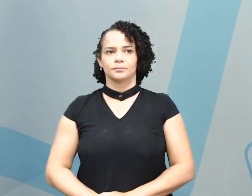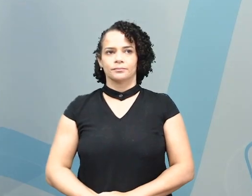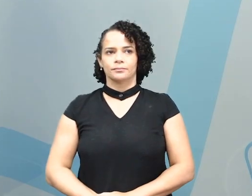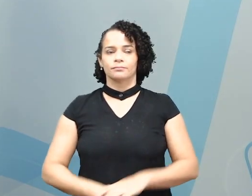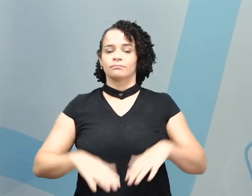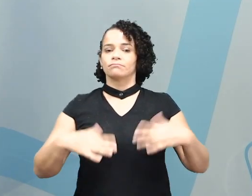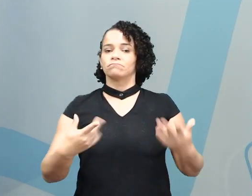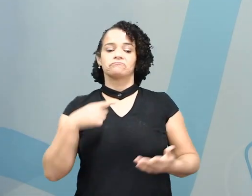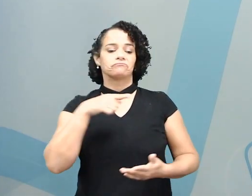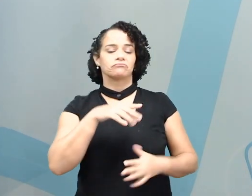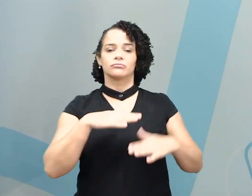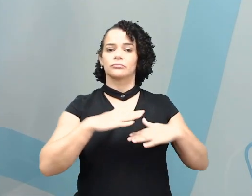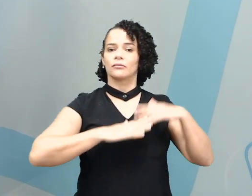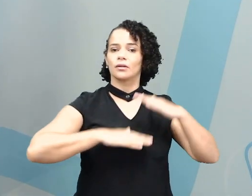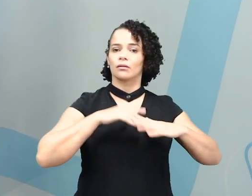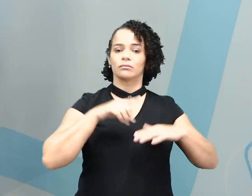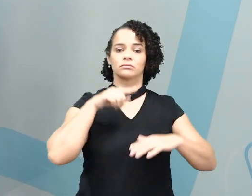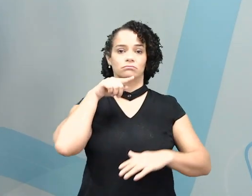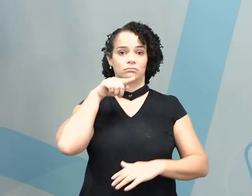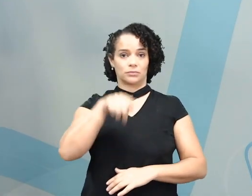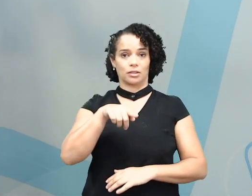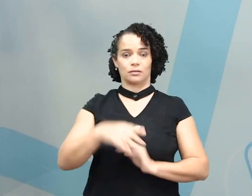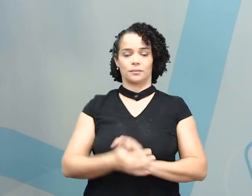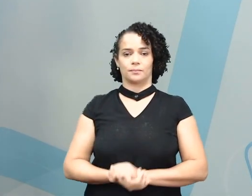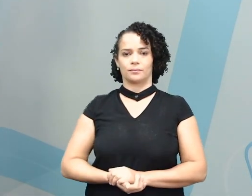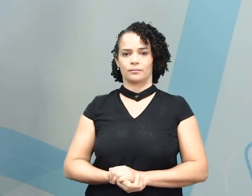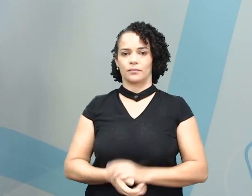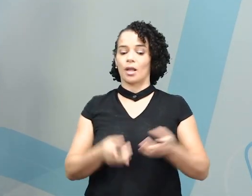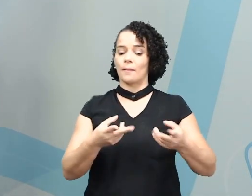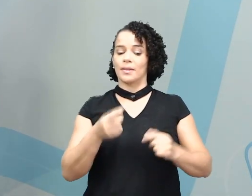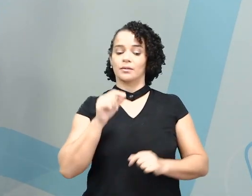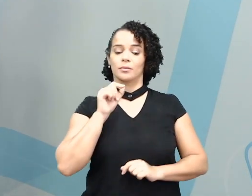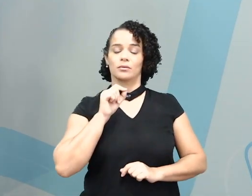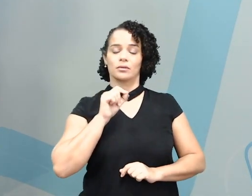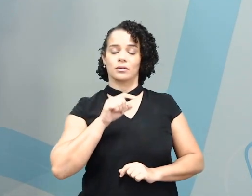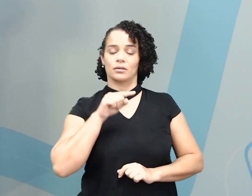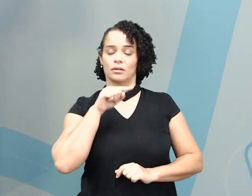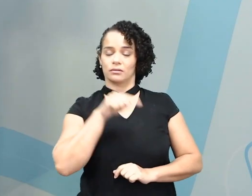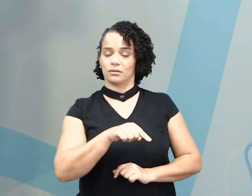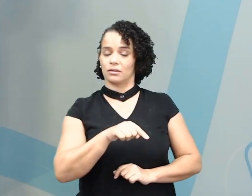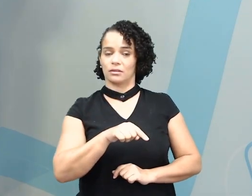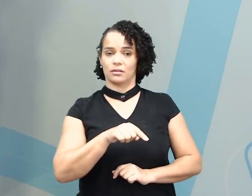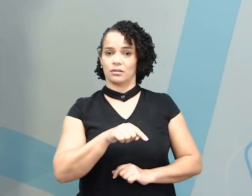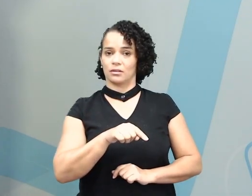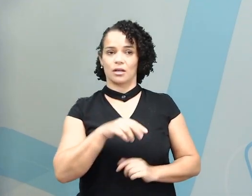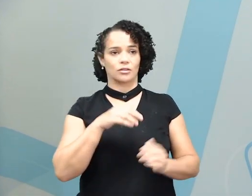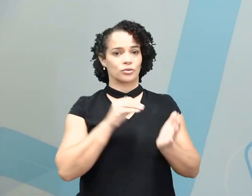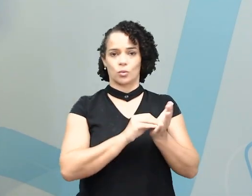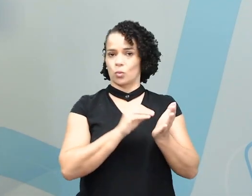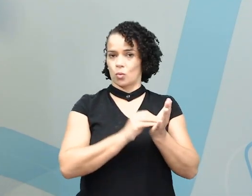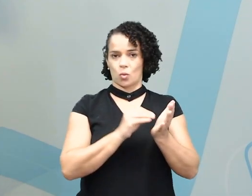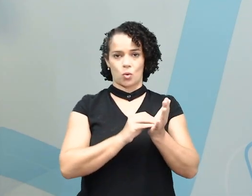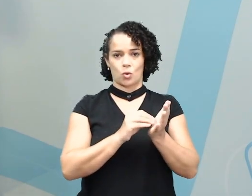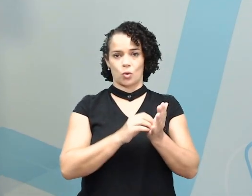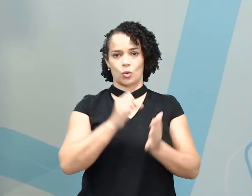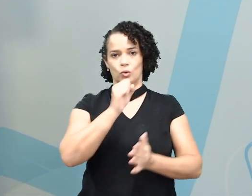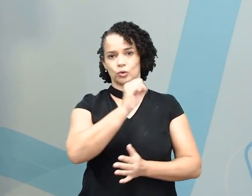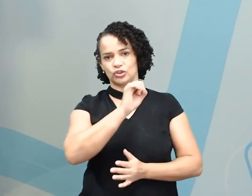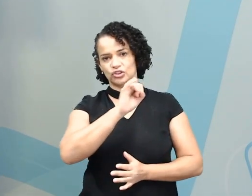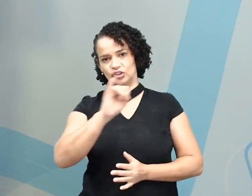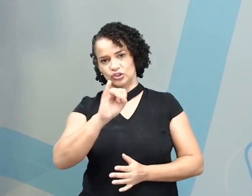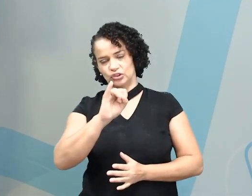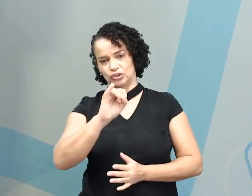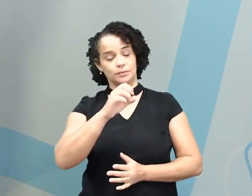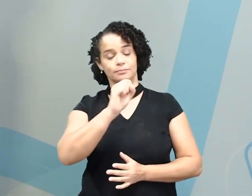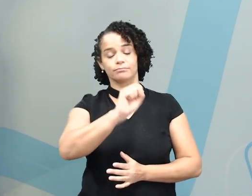What does he do? Percebam que aqui a gente não falou she e sim he.